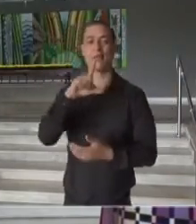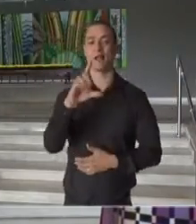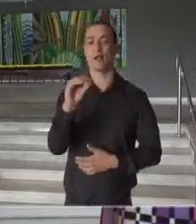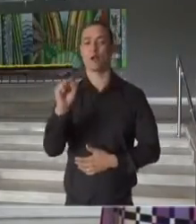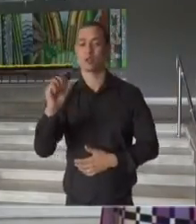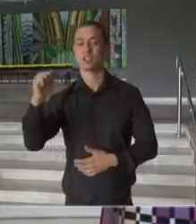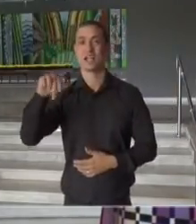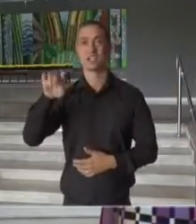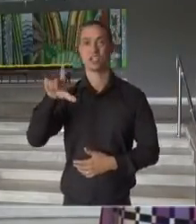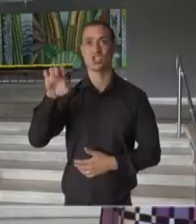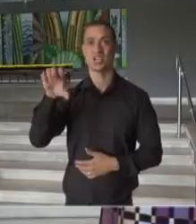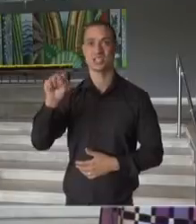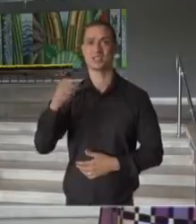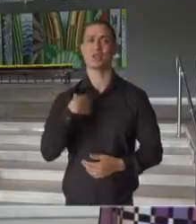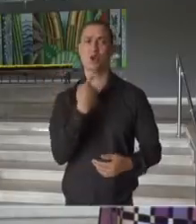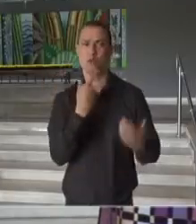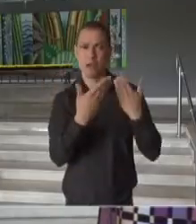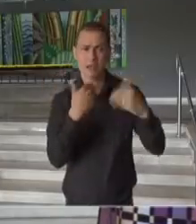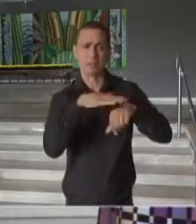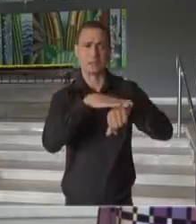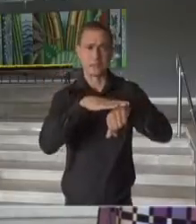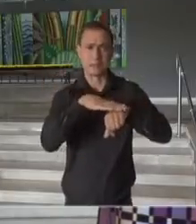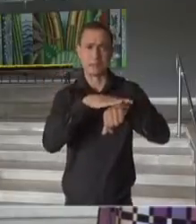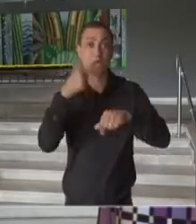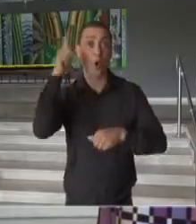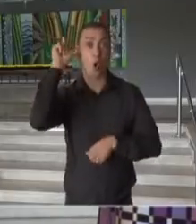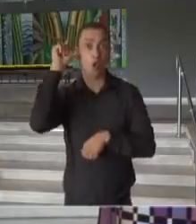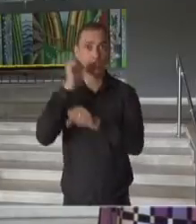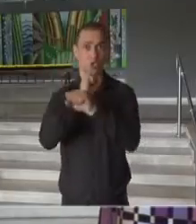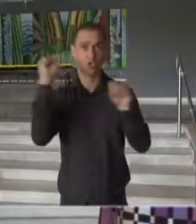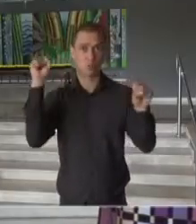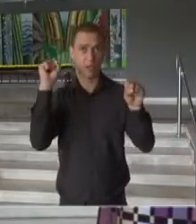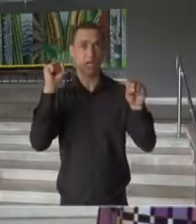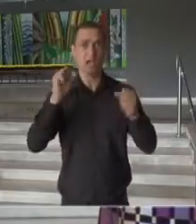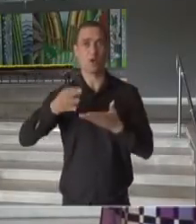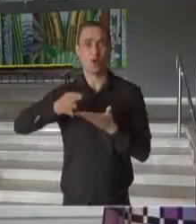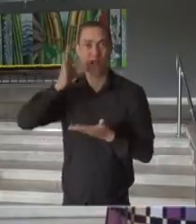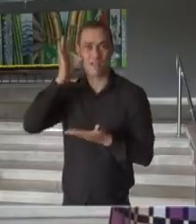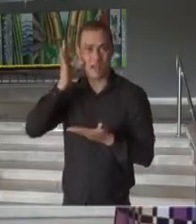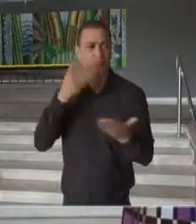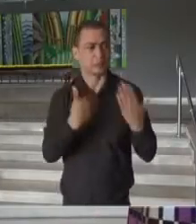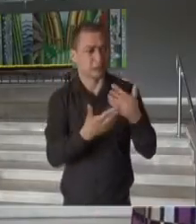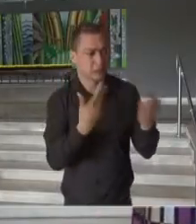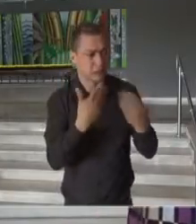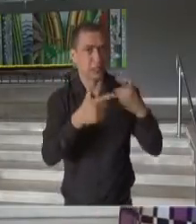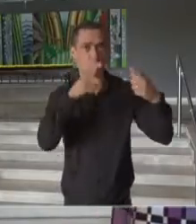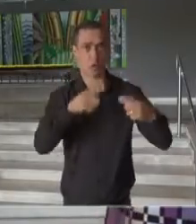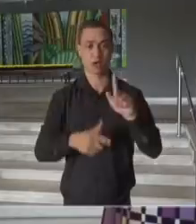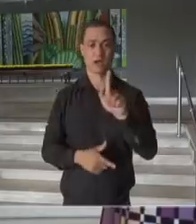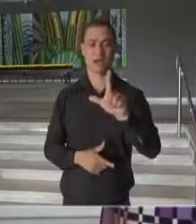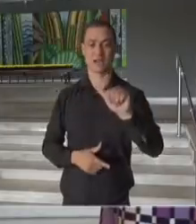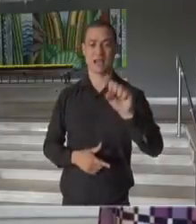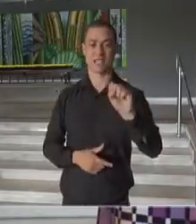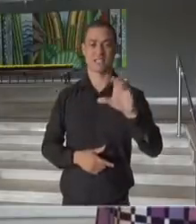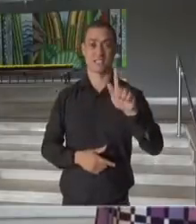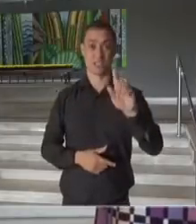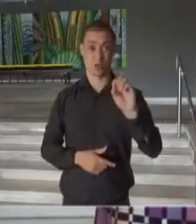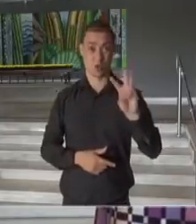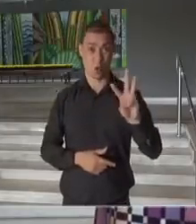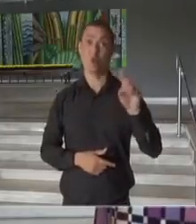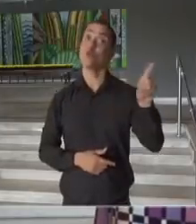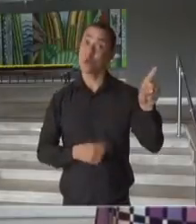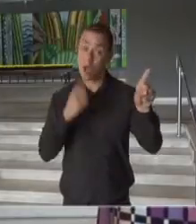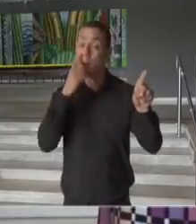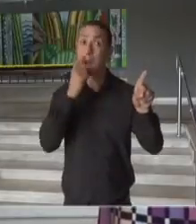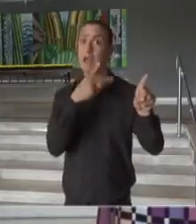qual mantive uma longa conversação ontem pela manhã, no café da manhã, em Glasgow, na COP, onde ele